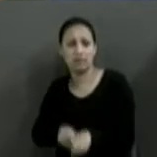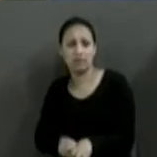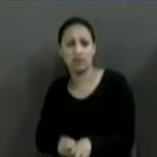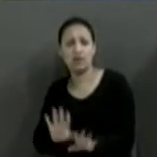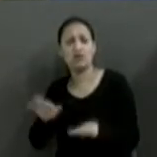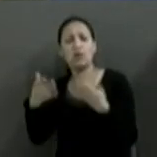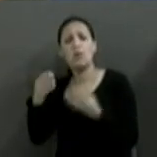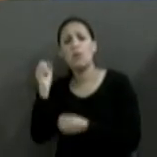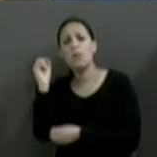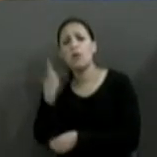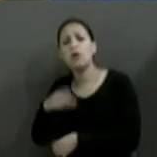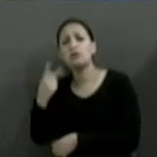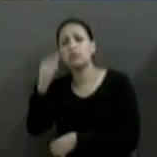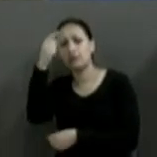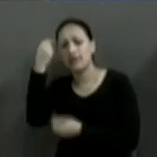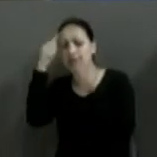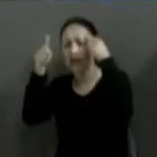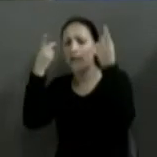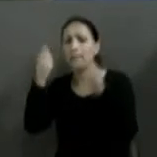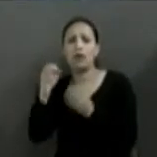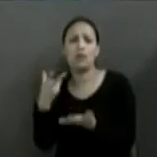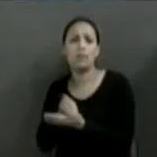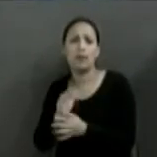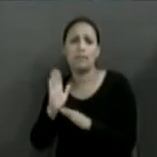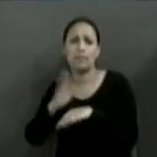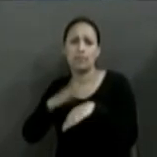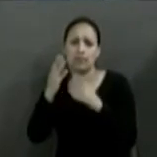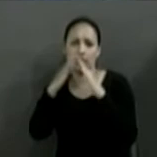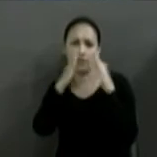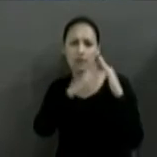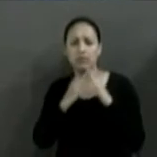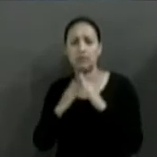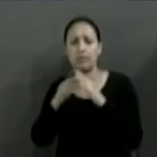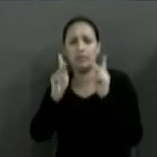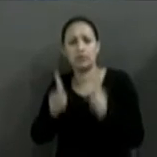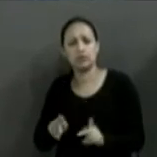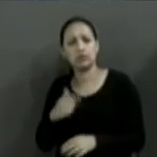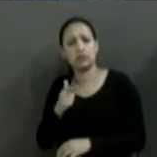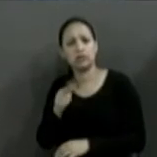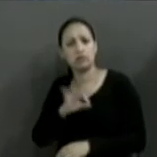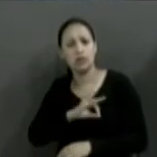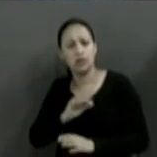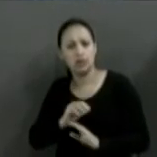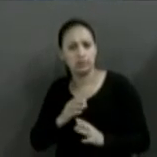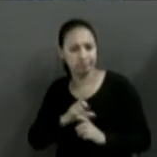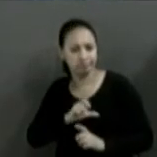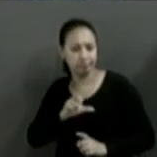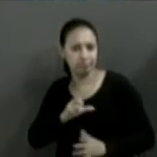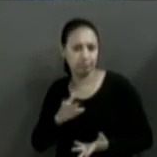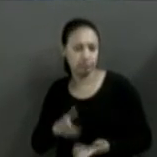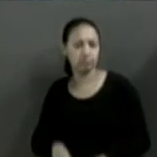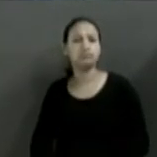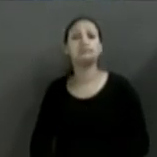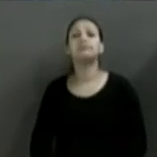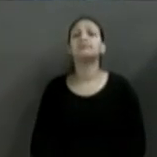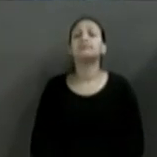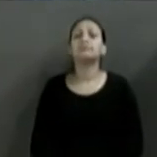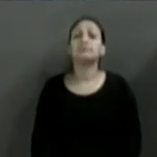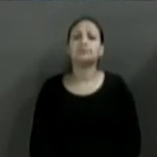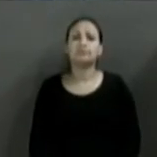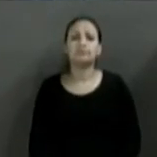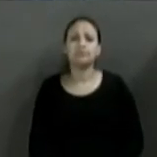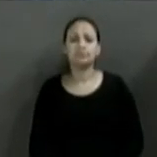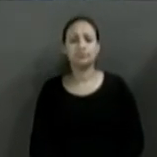habitação, para famílias de baixa renda? Resposta agora é do candidato Vicente Celistre. Dois minutos,